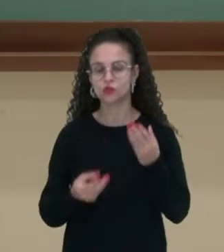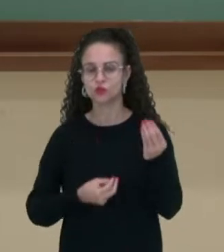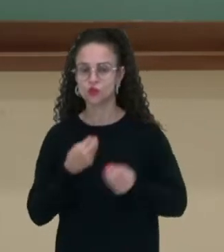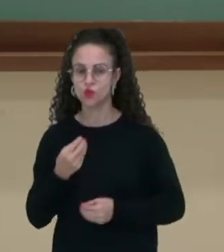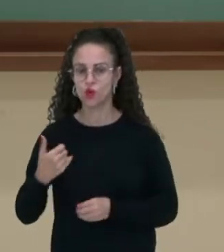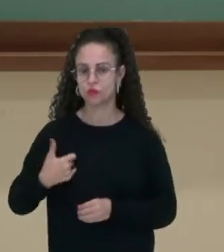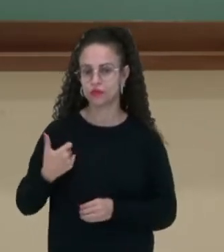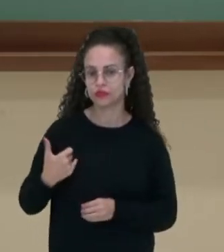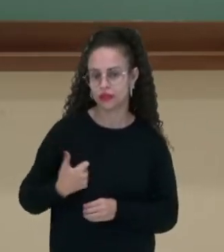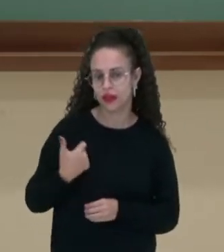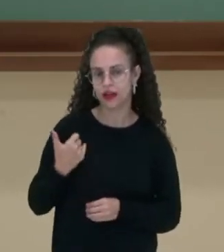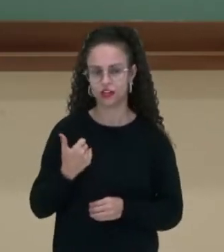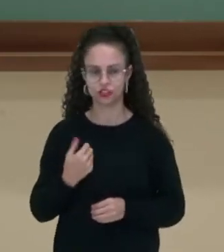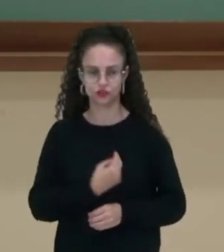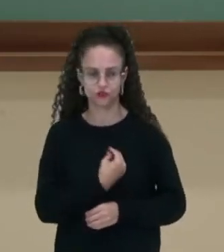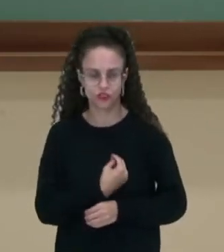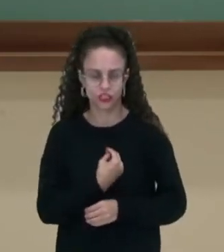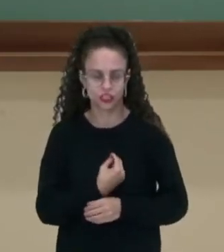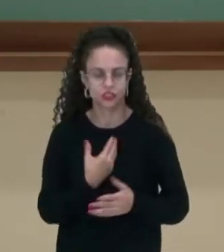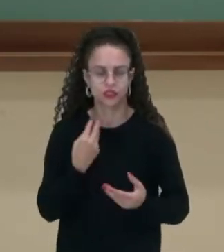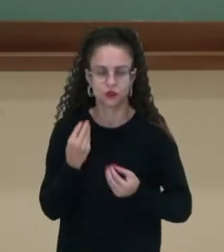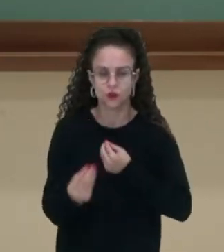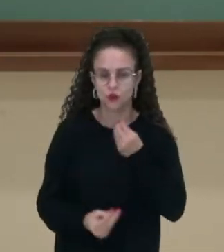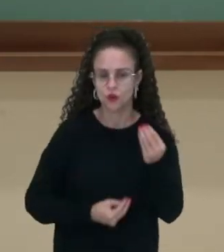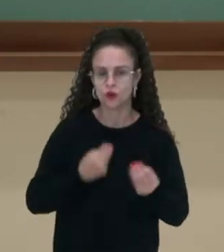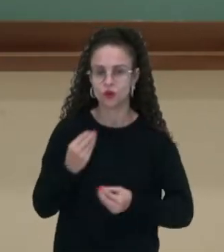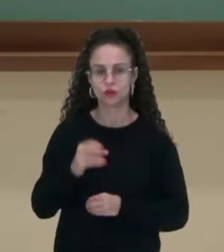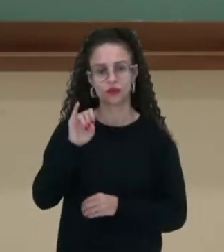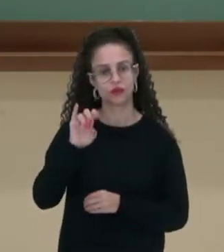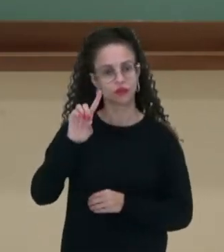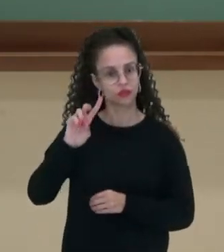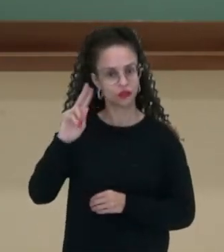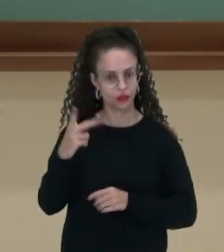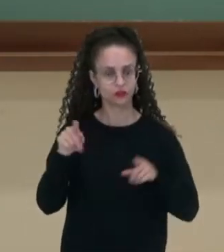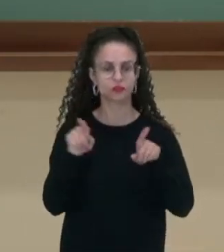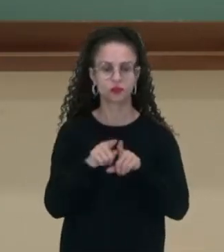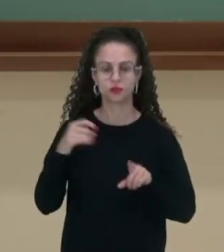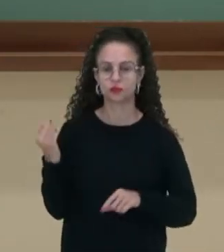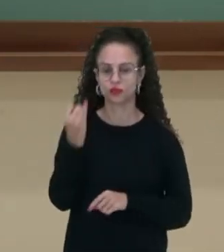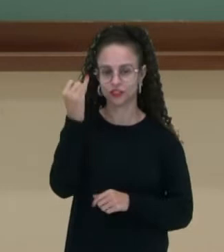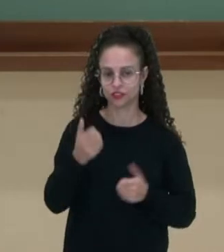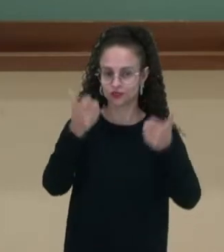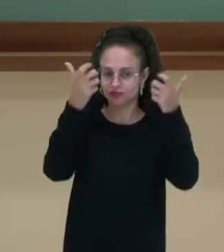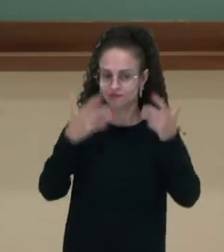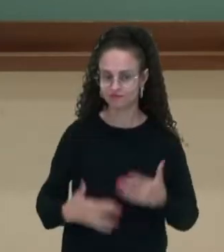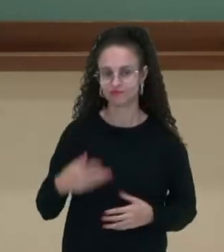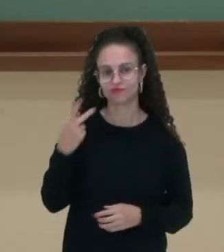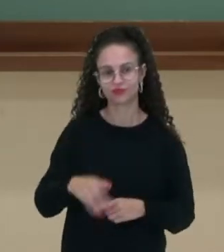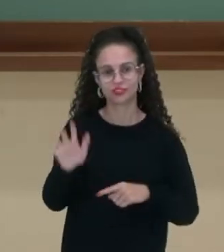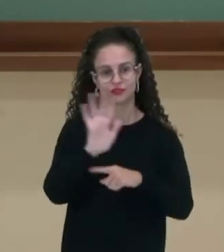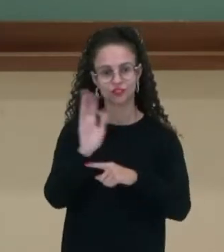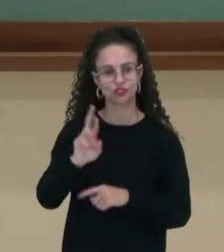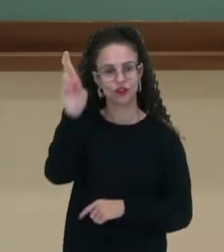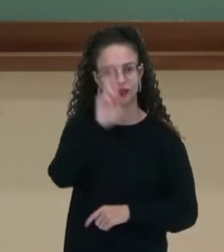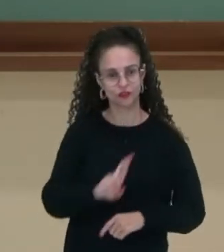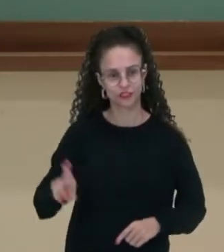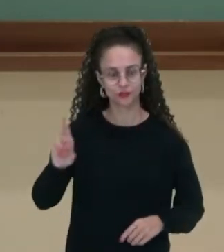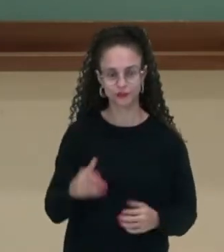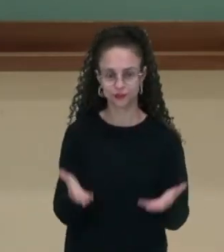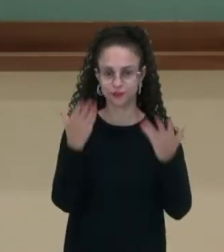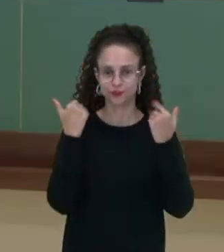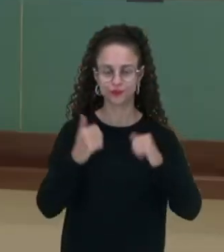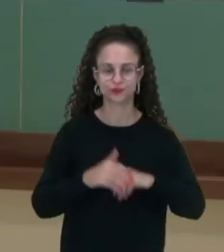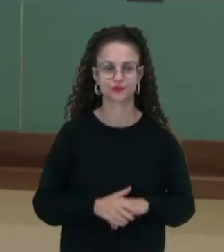o seu IDH, vamos acompanhar tudo isso então nesse importante vídeo de revisão, tá bom? Vamos lá,